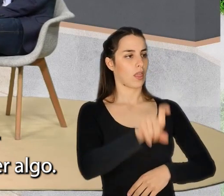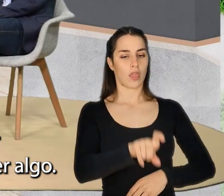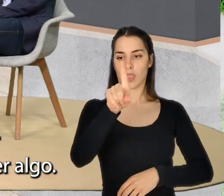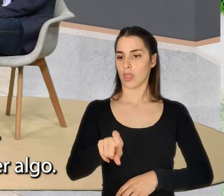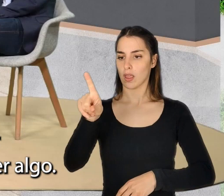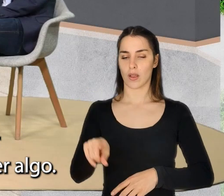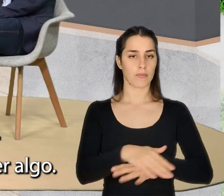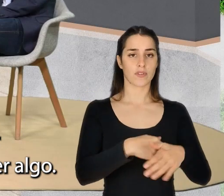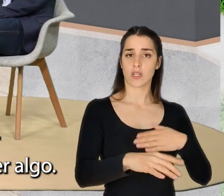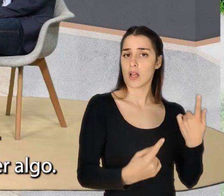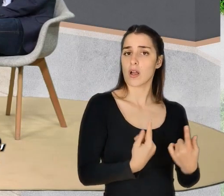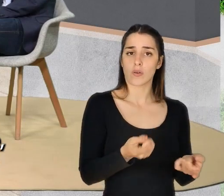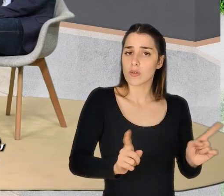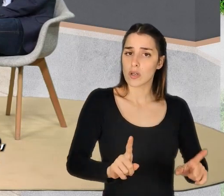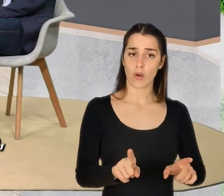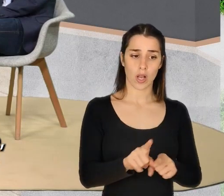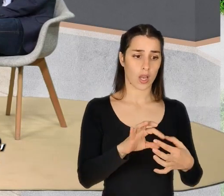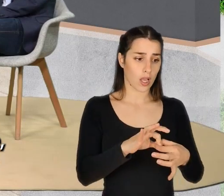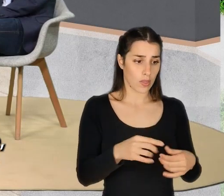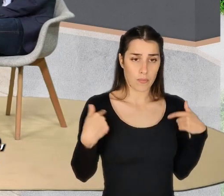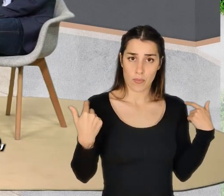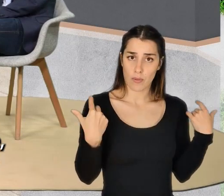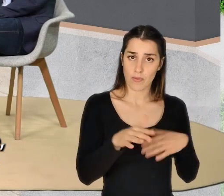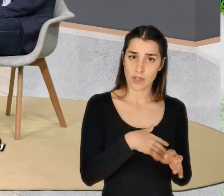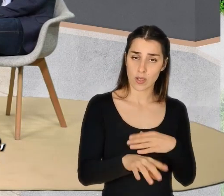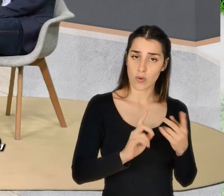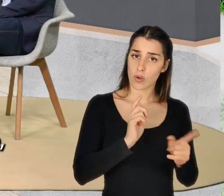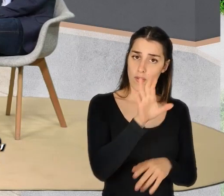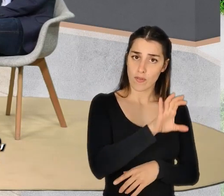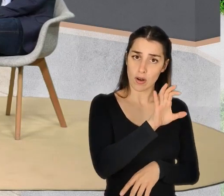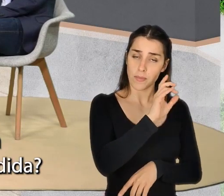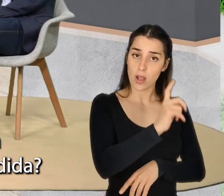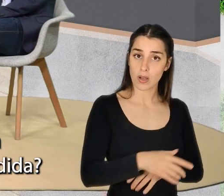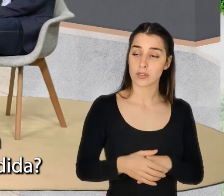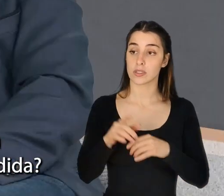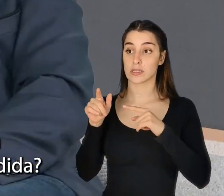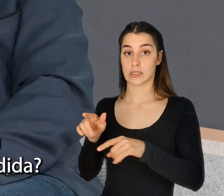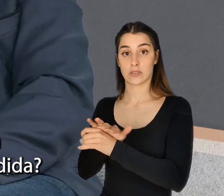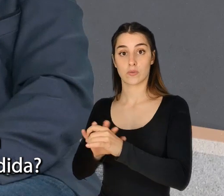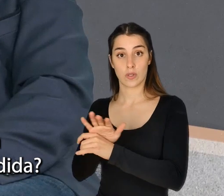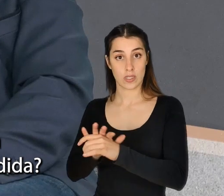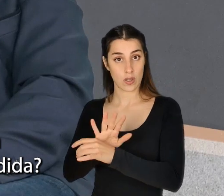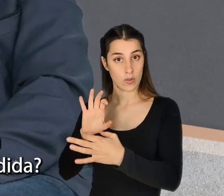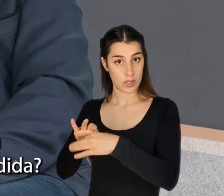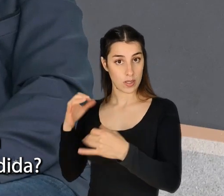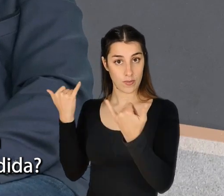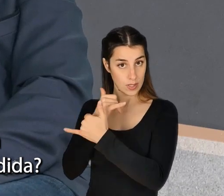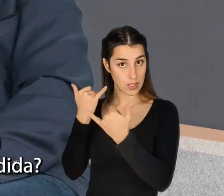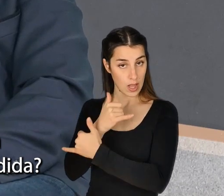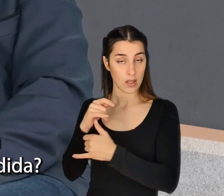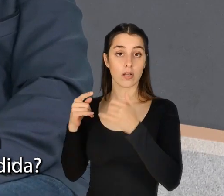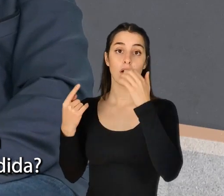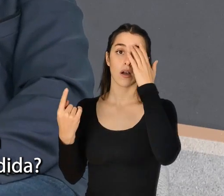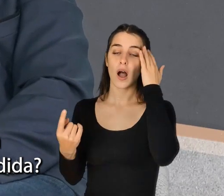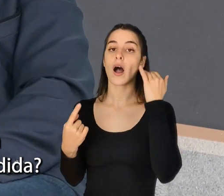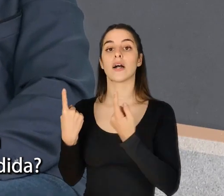dia para fazer algo. Tem a ver com a tua produtividade, tem a ver com a tua forma, não é? E esta conotação clássica, Lusa, com a felicidade,